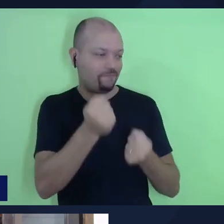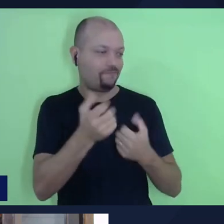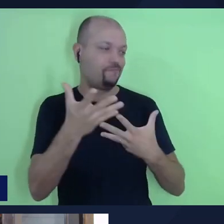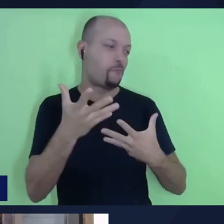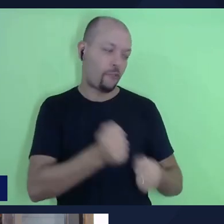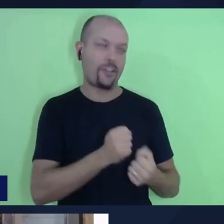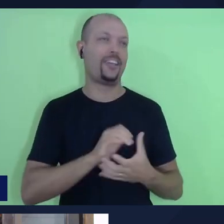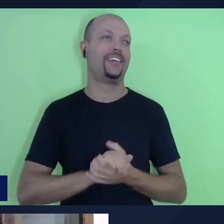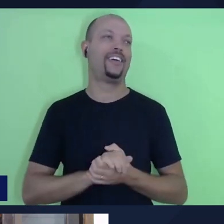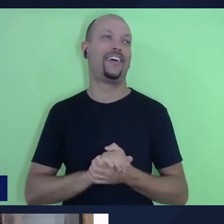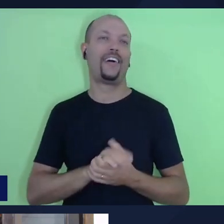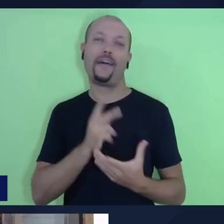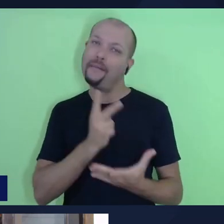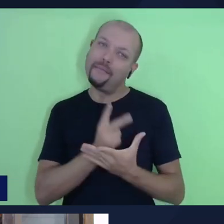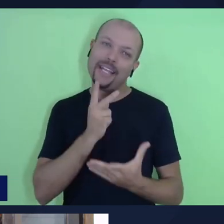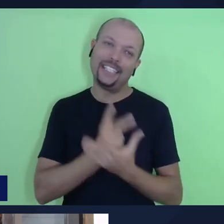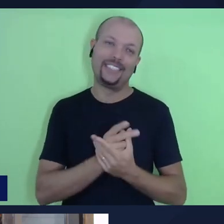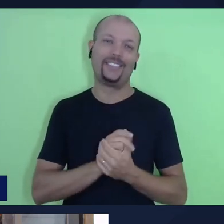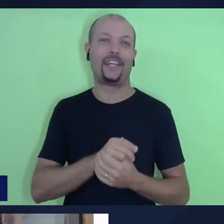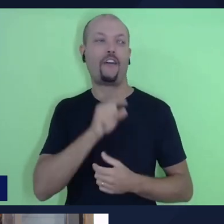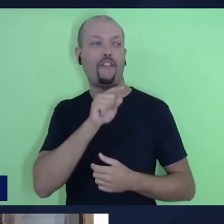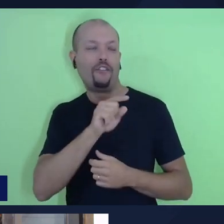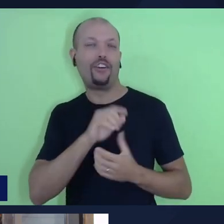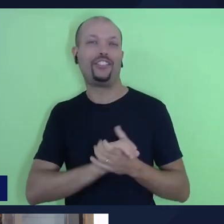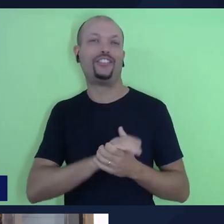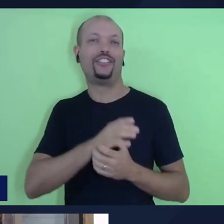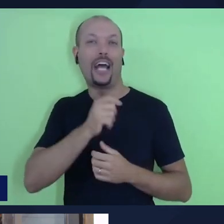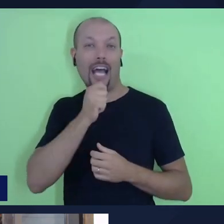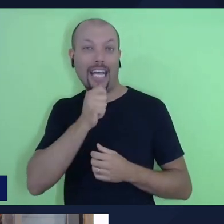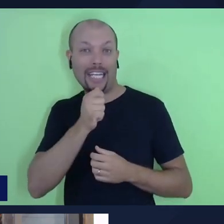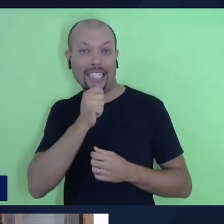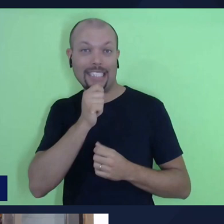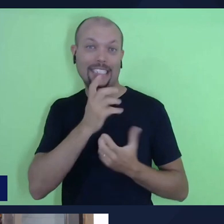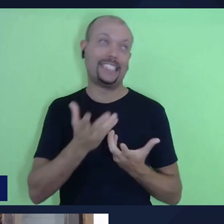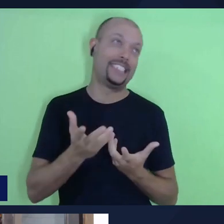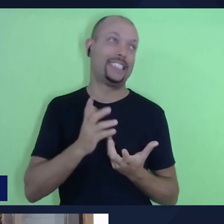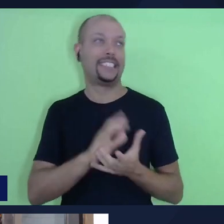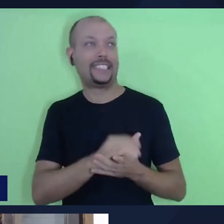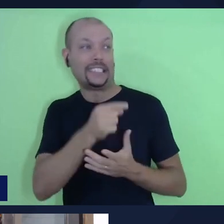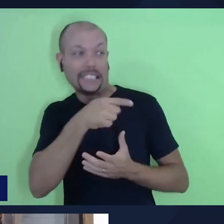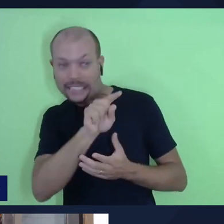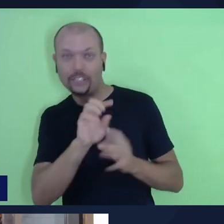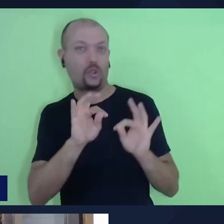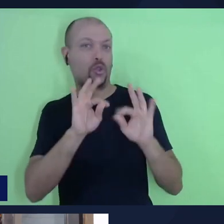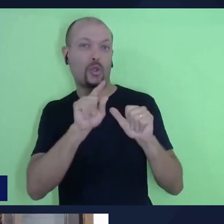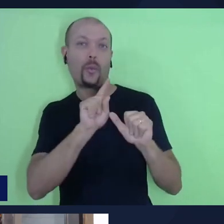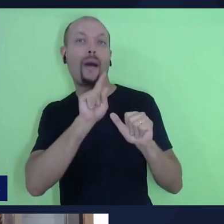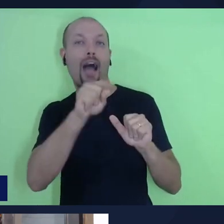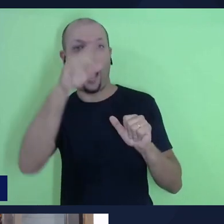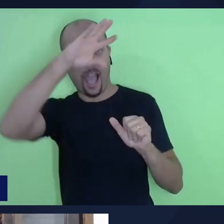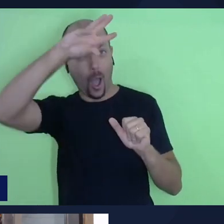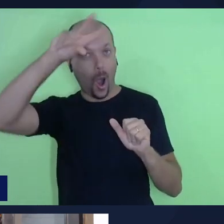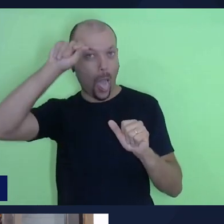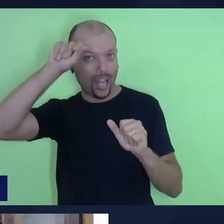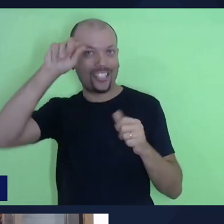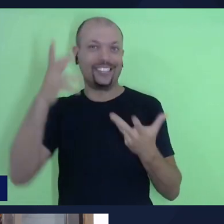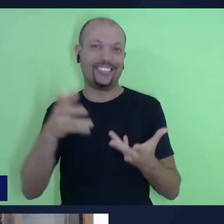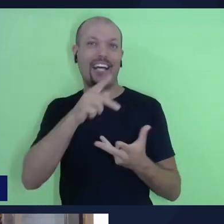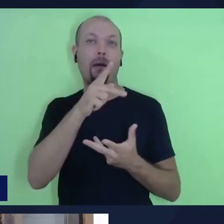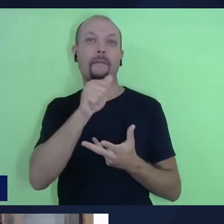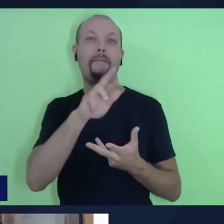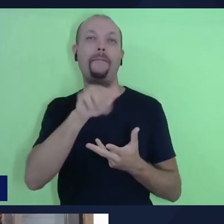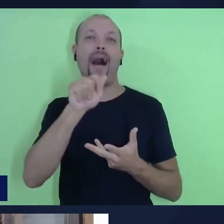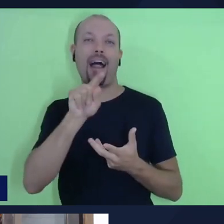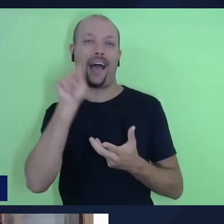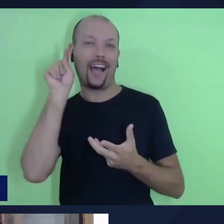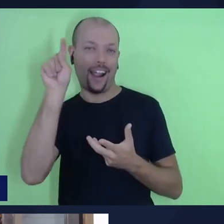que a esta altura você ainda não tenha ido completamente para o Pará, para nossa faculdade